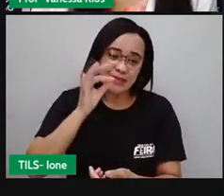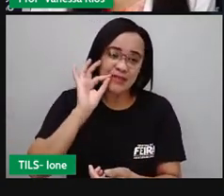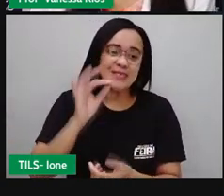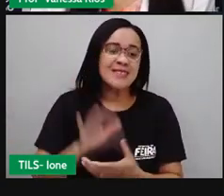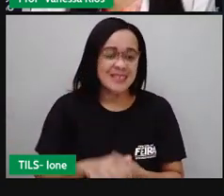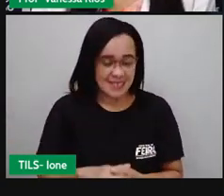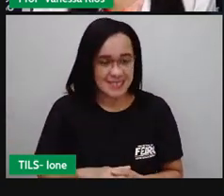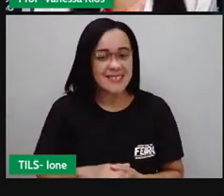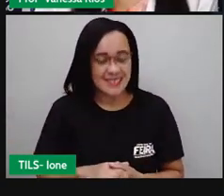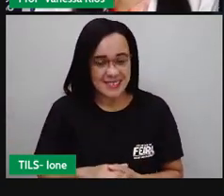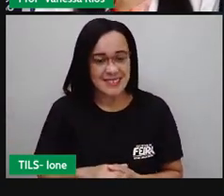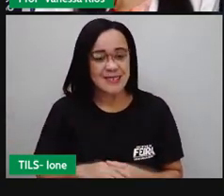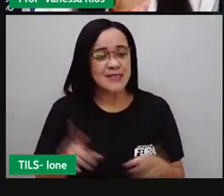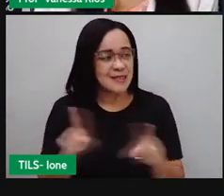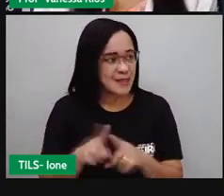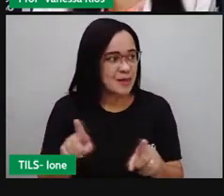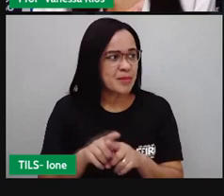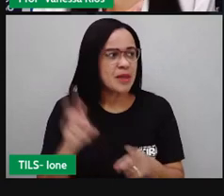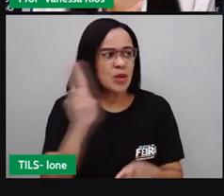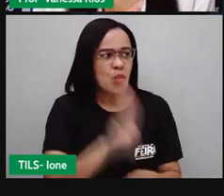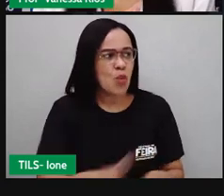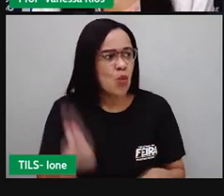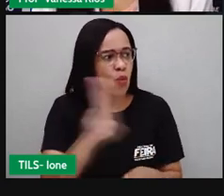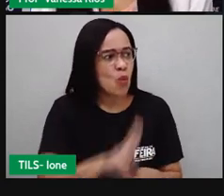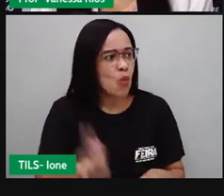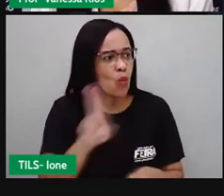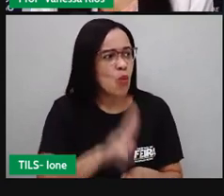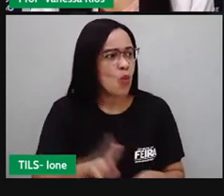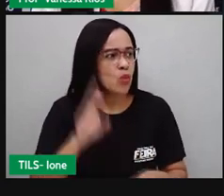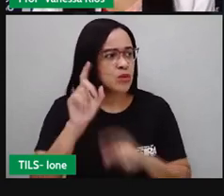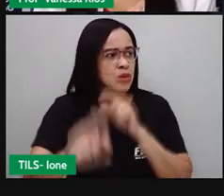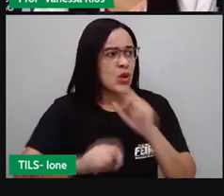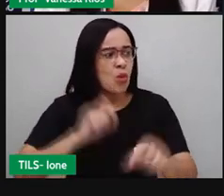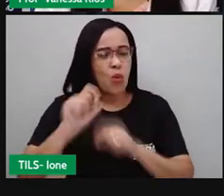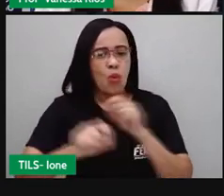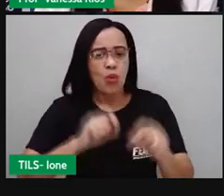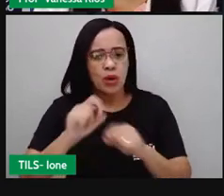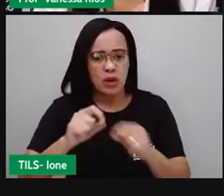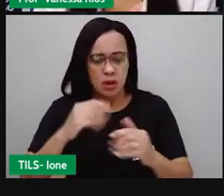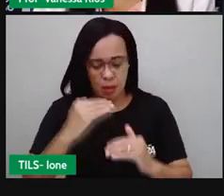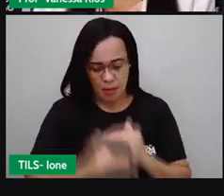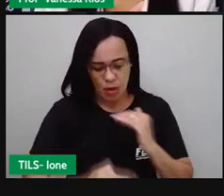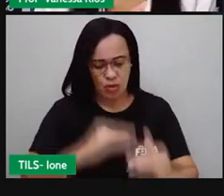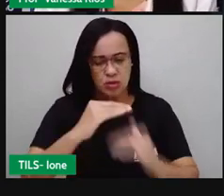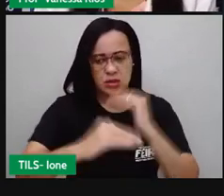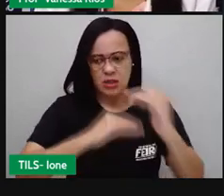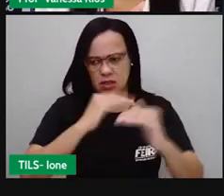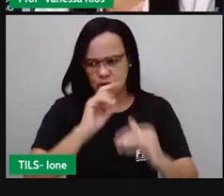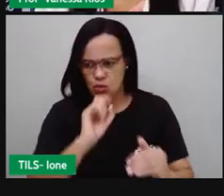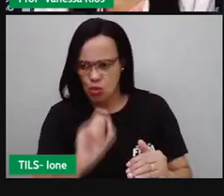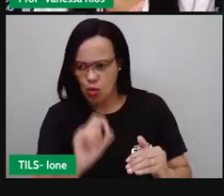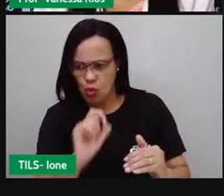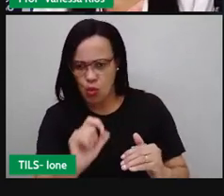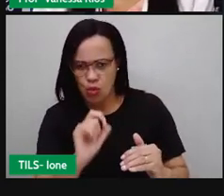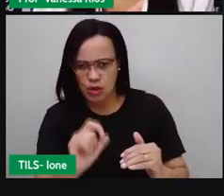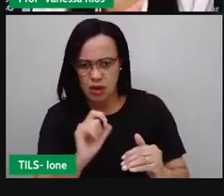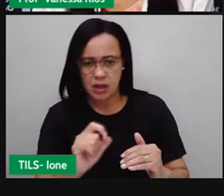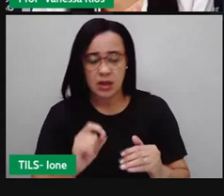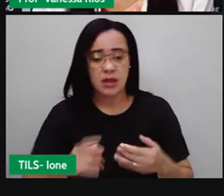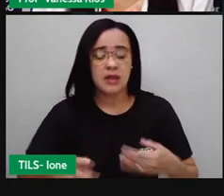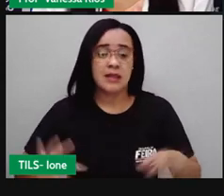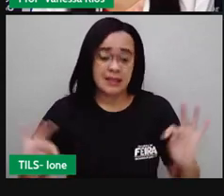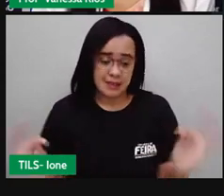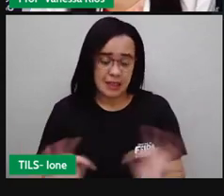processo, a não ser que seja um café solúvel, né? Ou que seja aí feito nas máquinas aí tecnológicas que apareceram